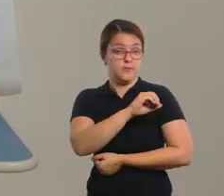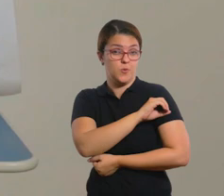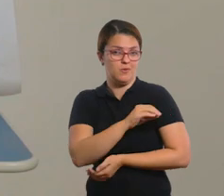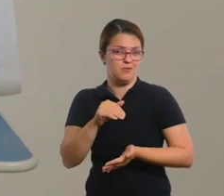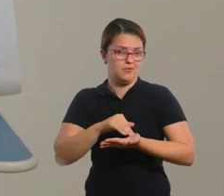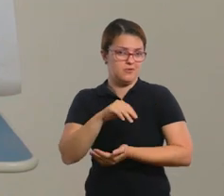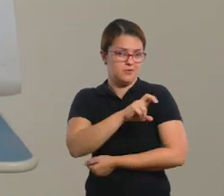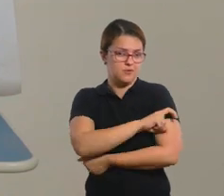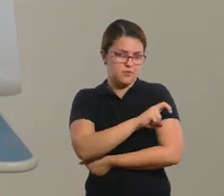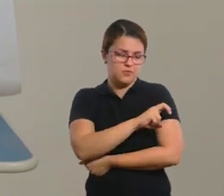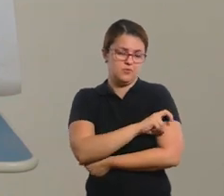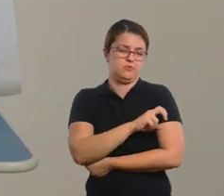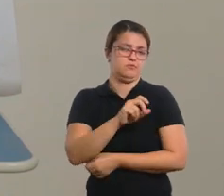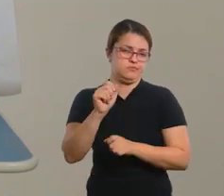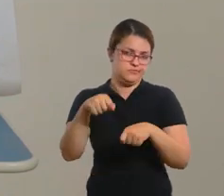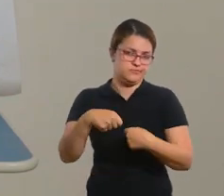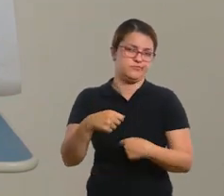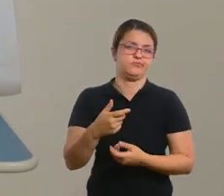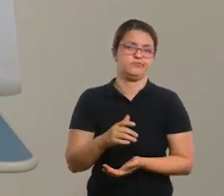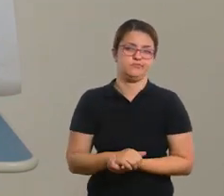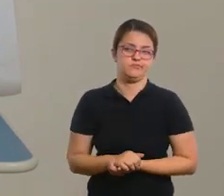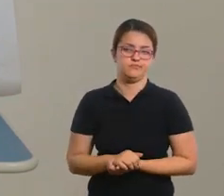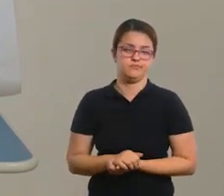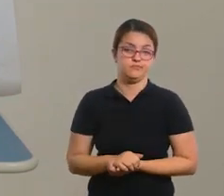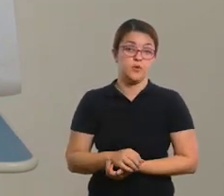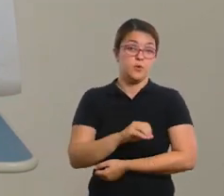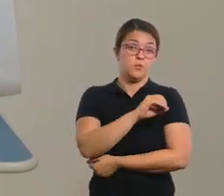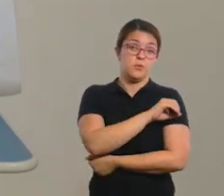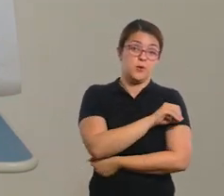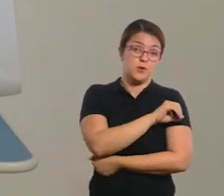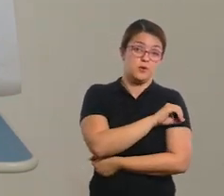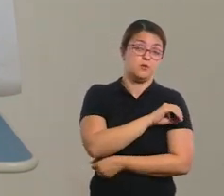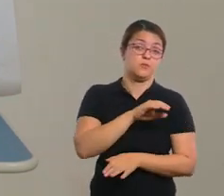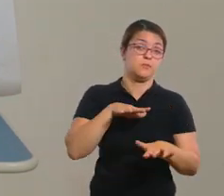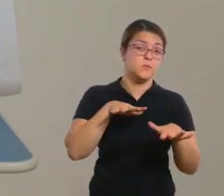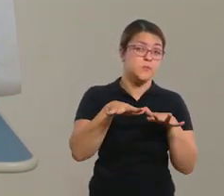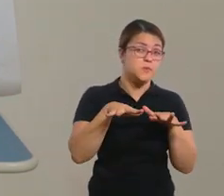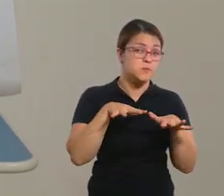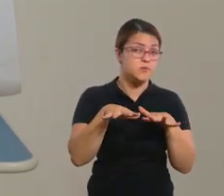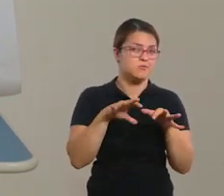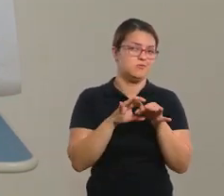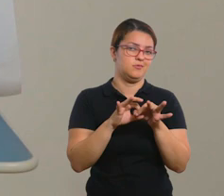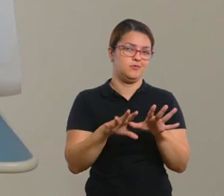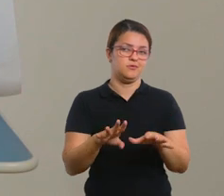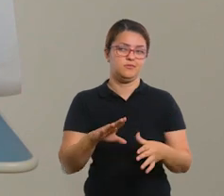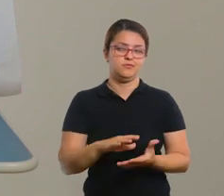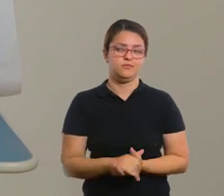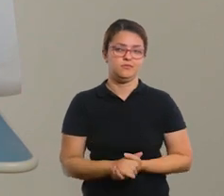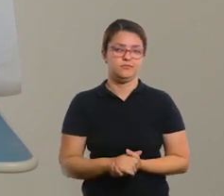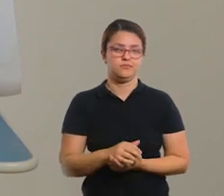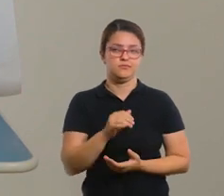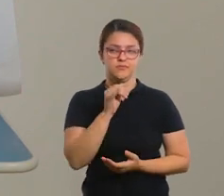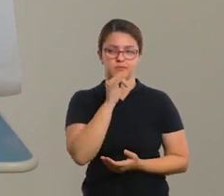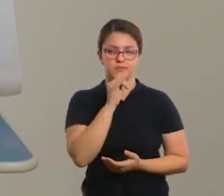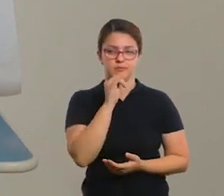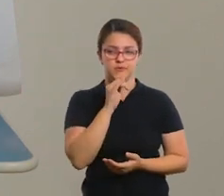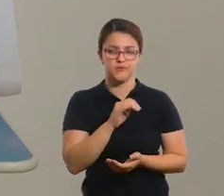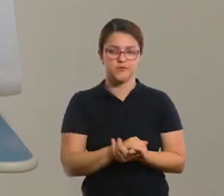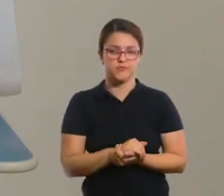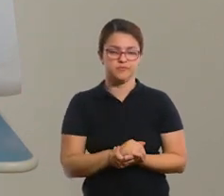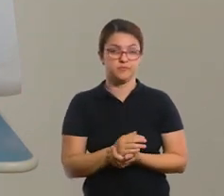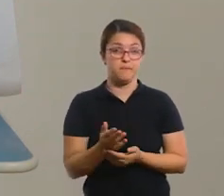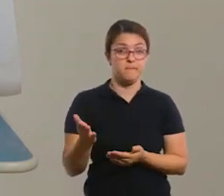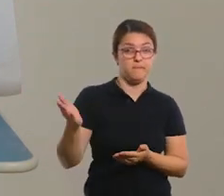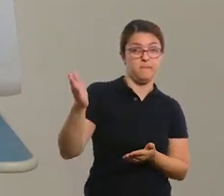muito bem para a pré 1 até o quinto ano, tá? Para a pré 1, a gente vai priorizar movimentos um pouquinho livres, tá? Ela pode colocar